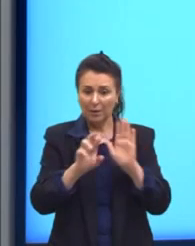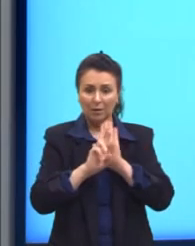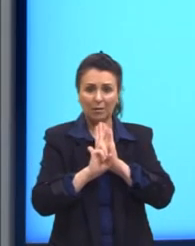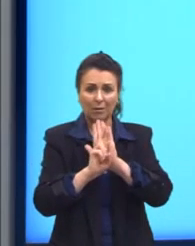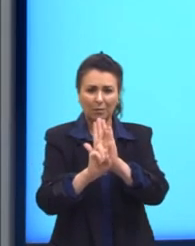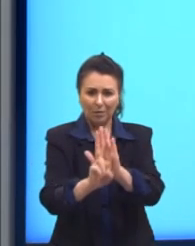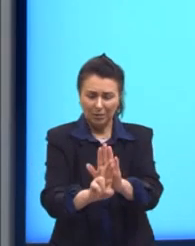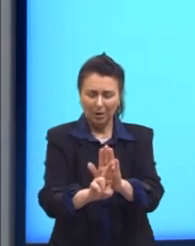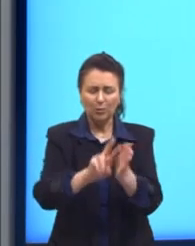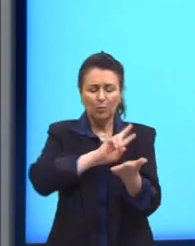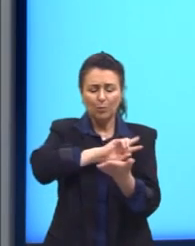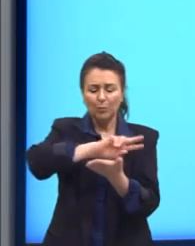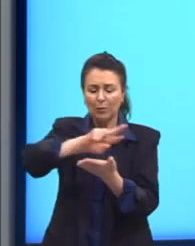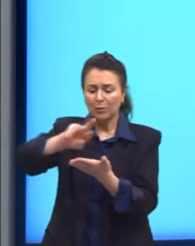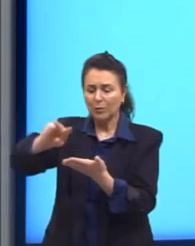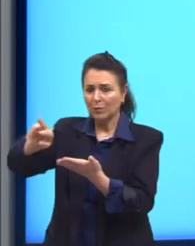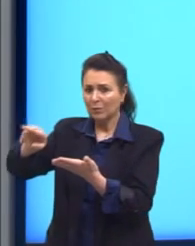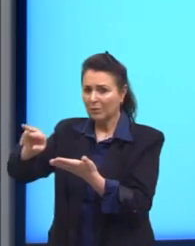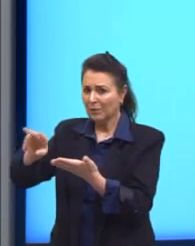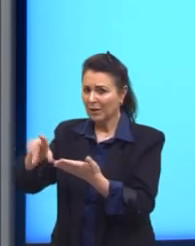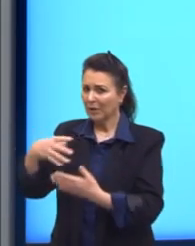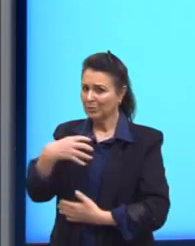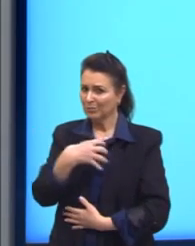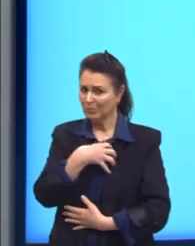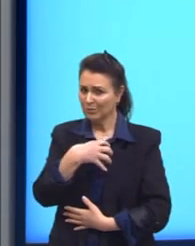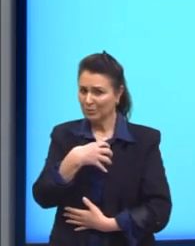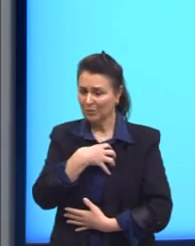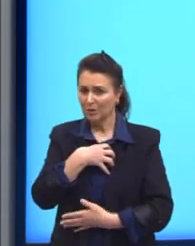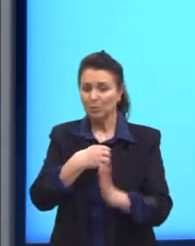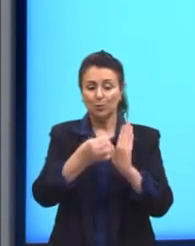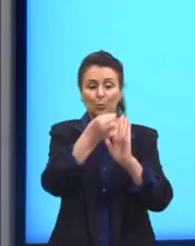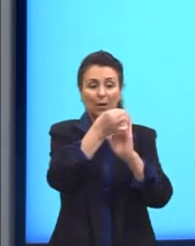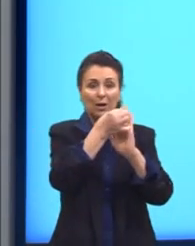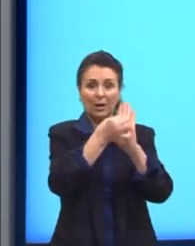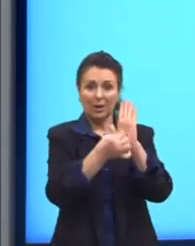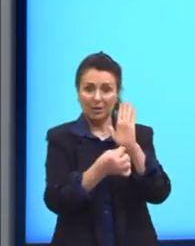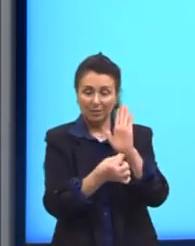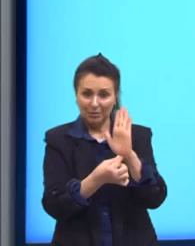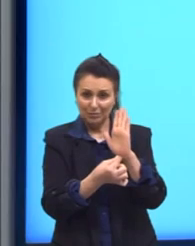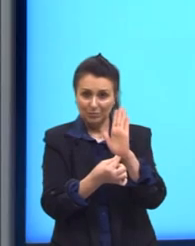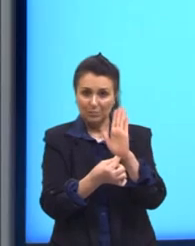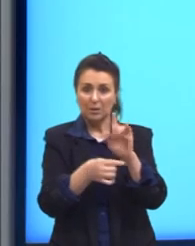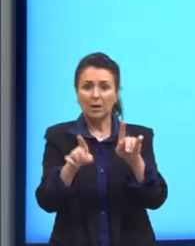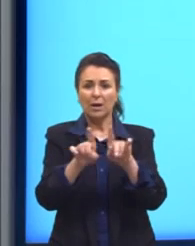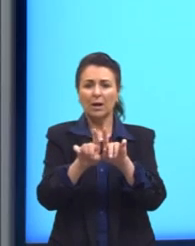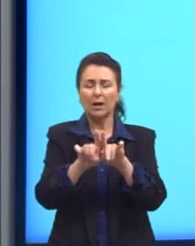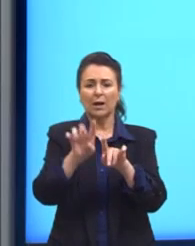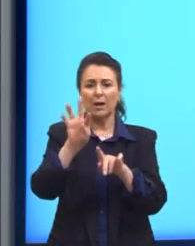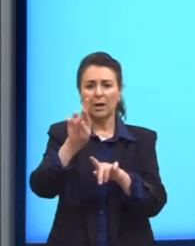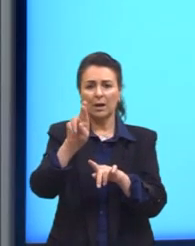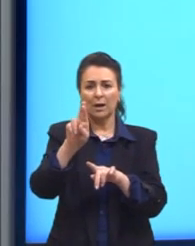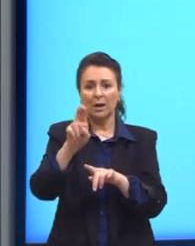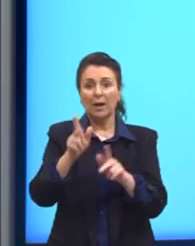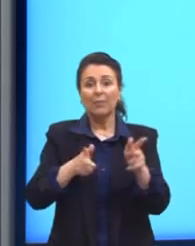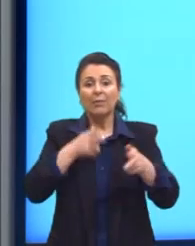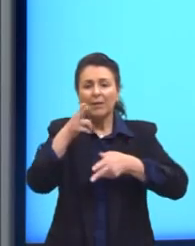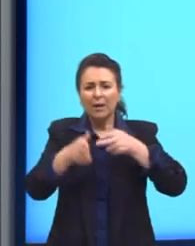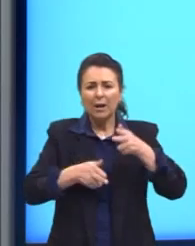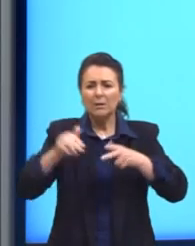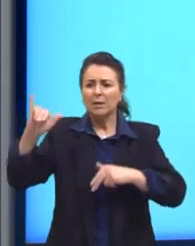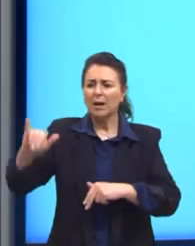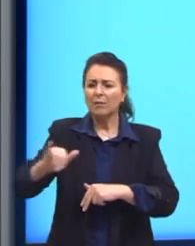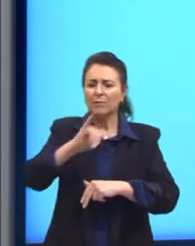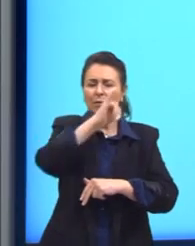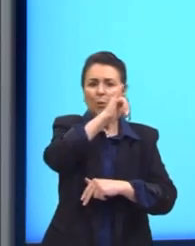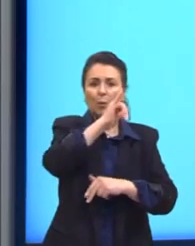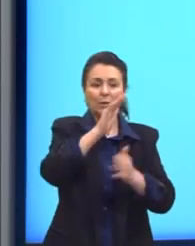mais variados dispositivos, de cartões de crédito a trens, aviões, passaportes e